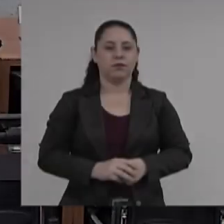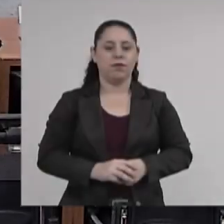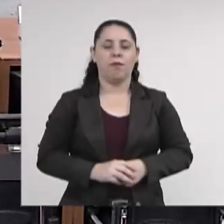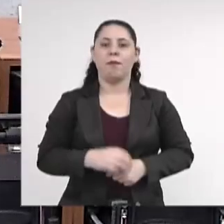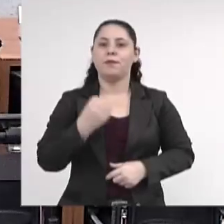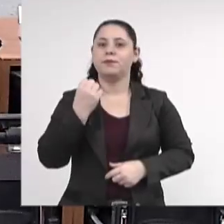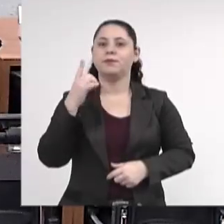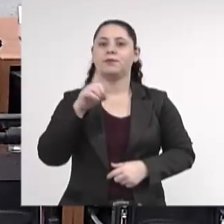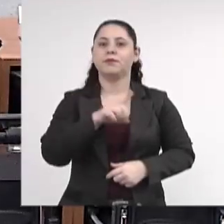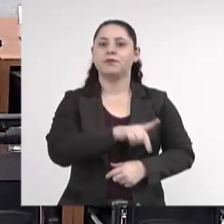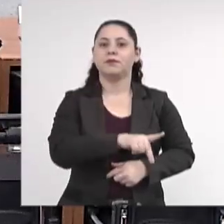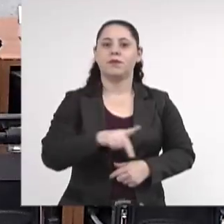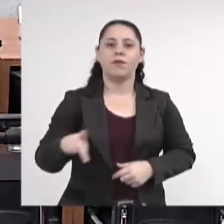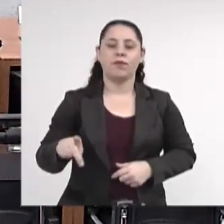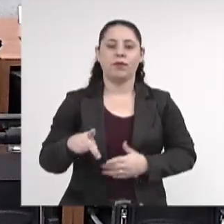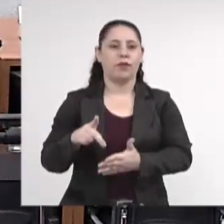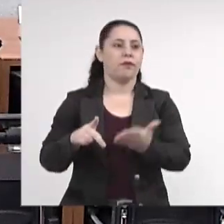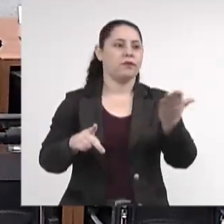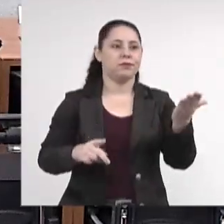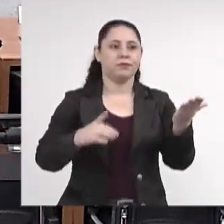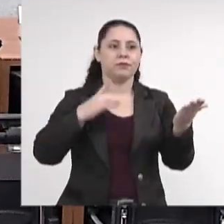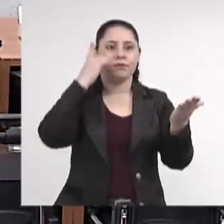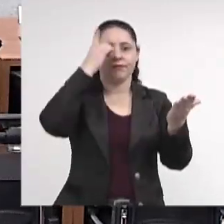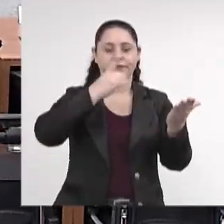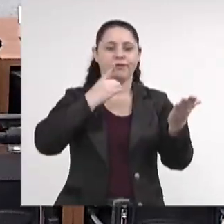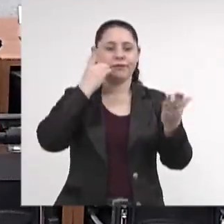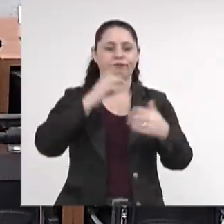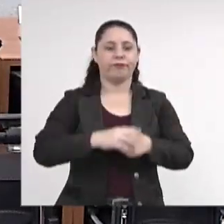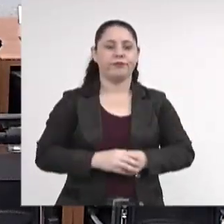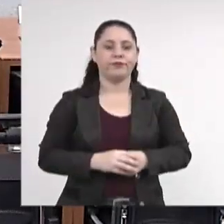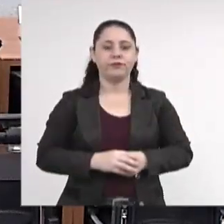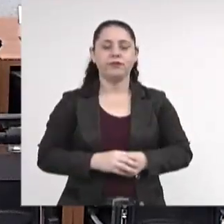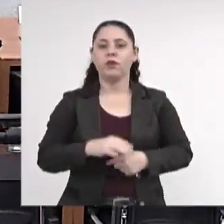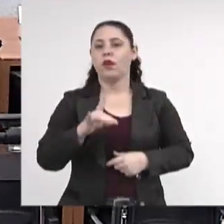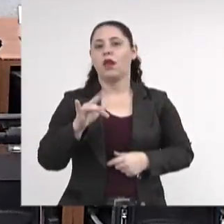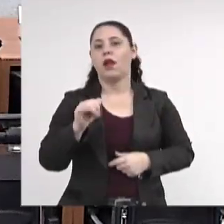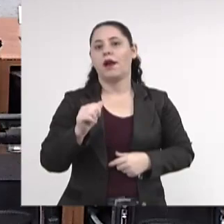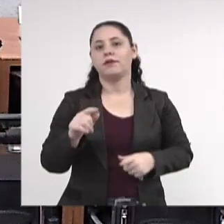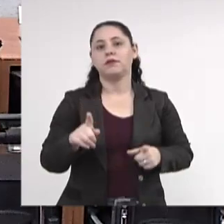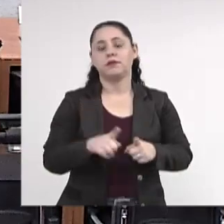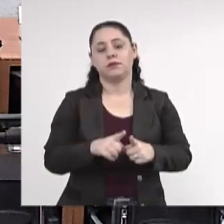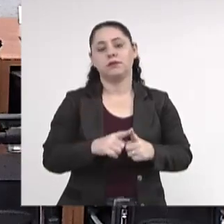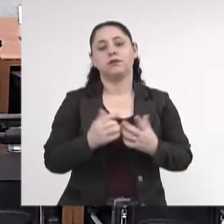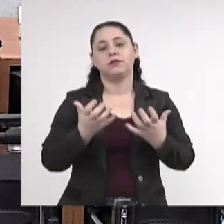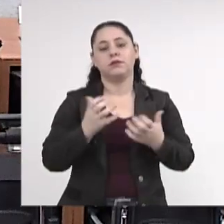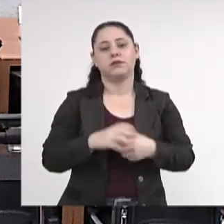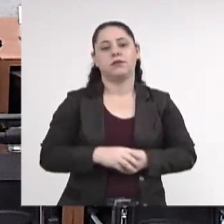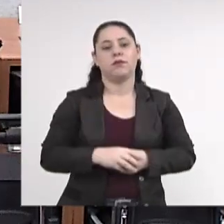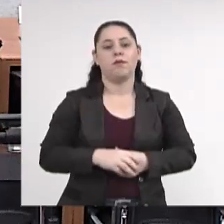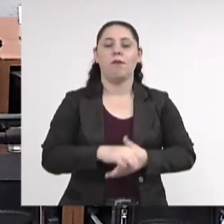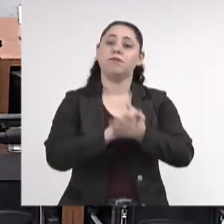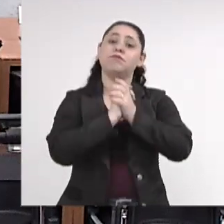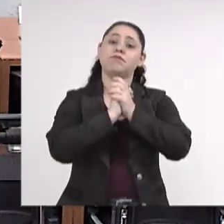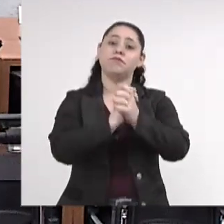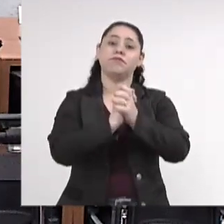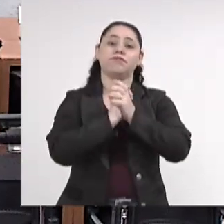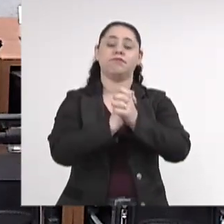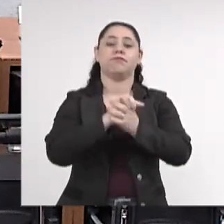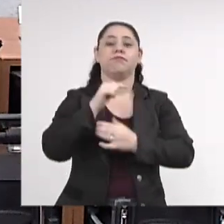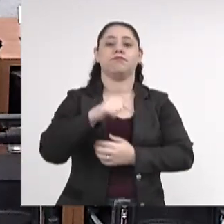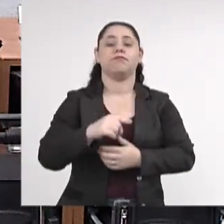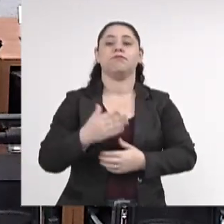Bom dia, seu presidente, bom dia aos nobres deputados, deputada Lia, também quero saudar aqui